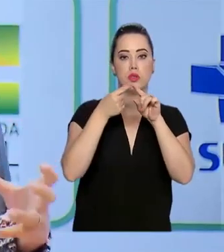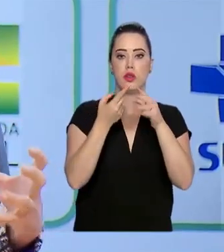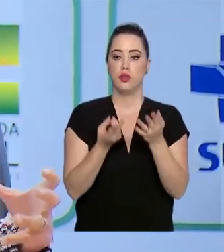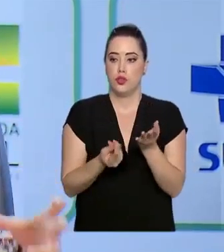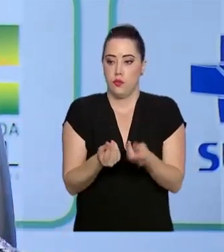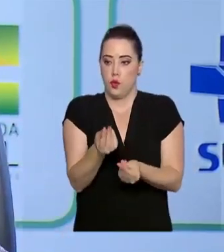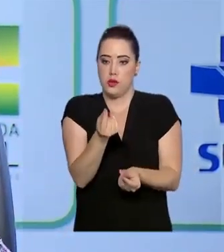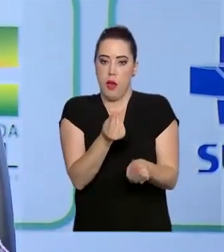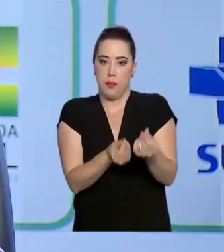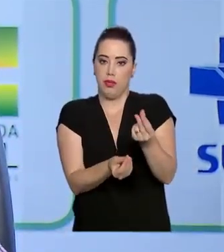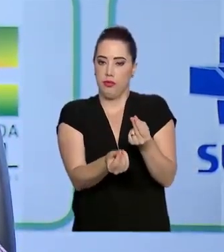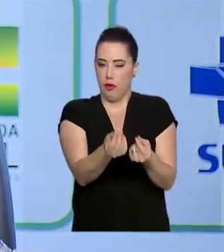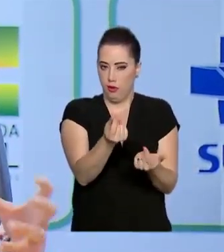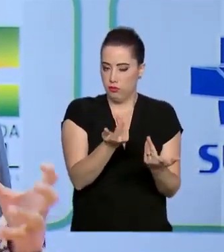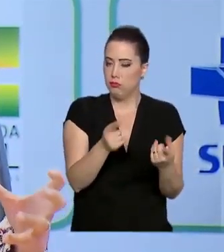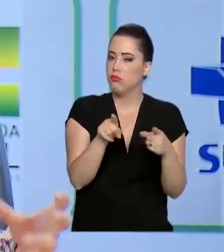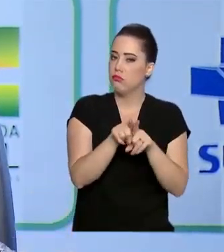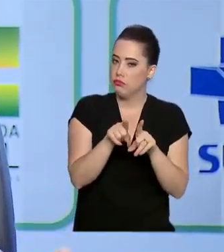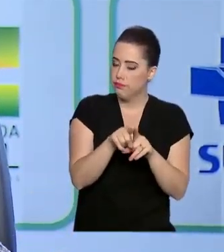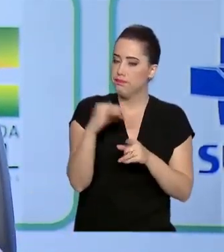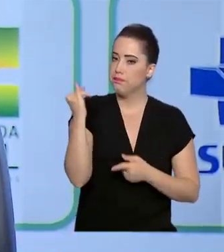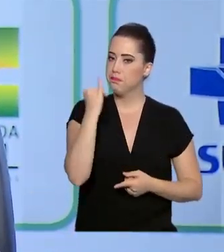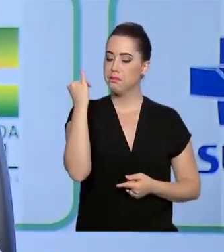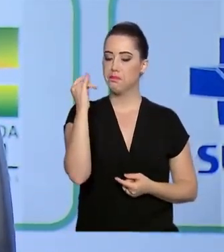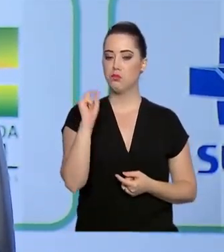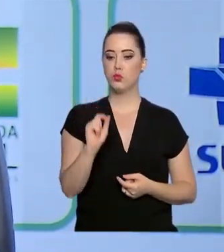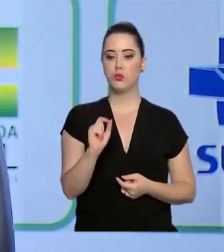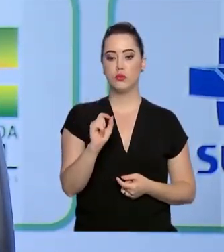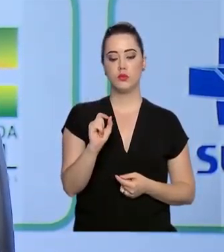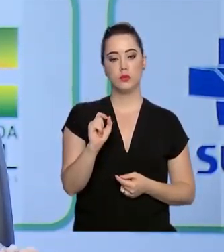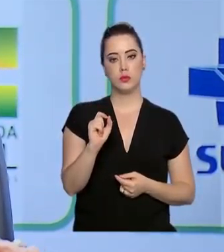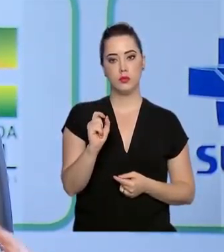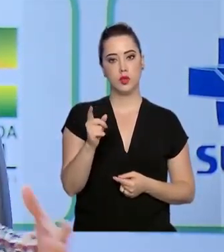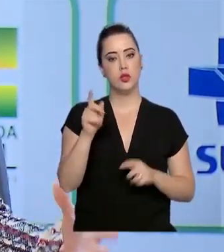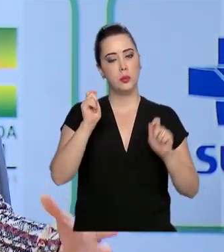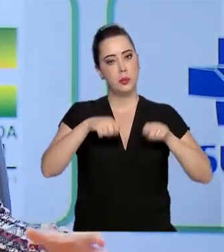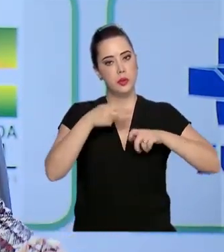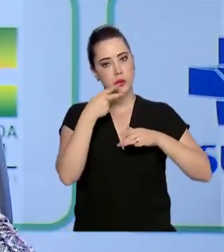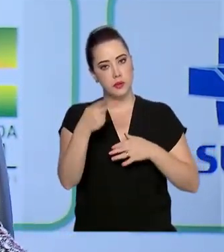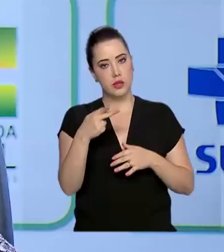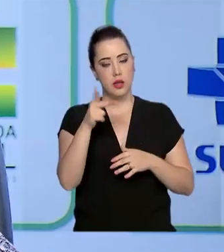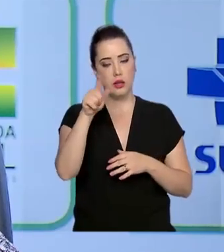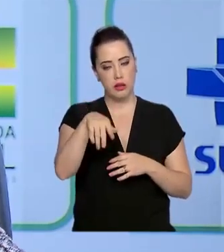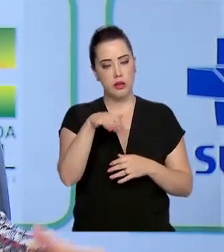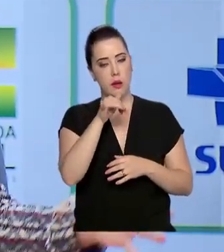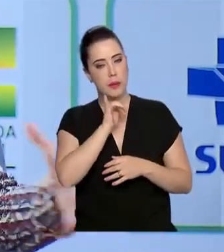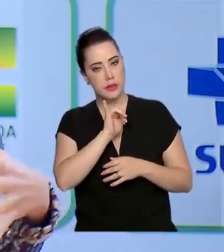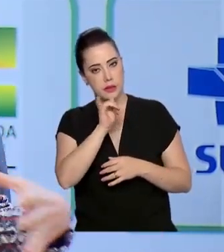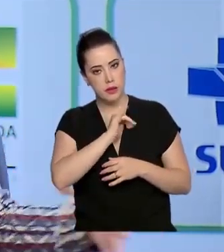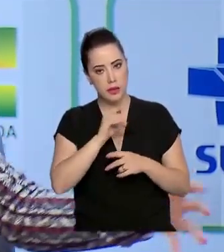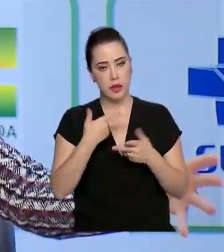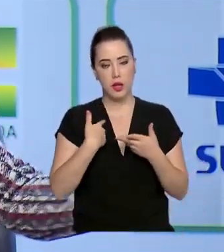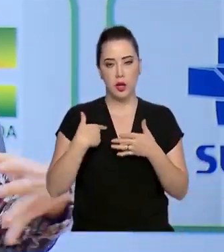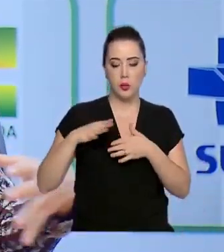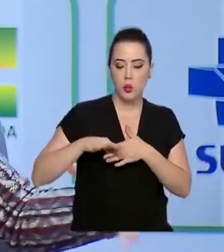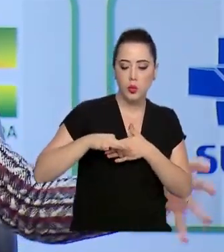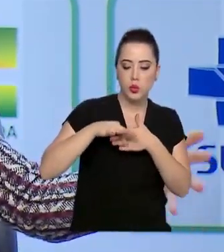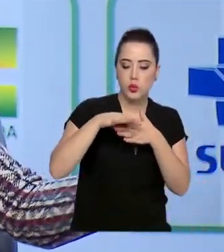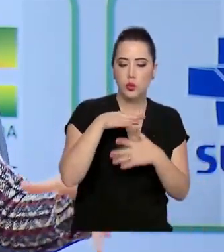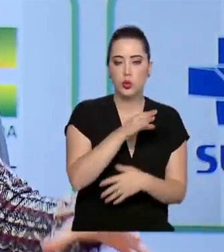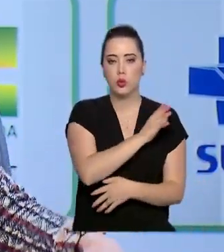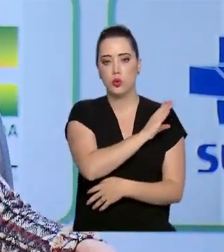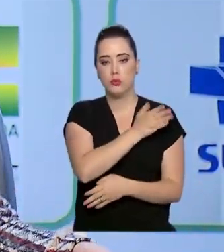orçamentária muito interessante e que eu diria que é um exemplo de coordenação e